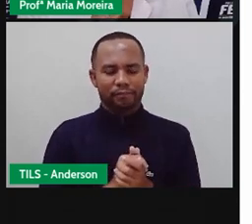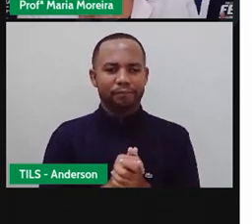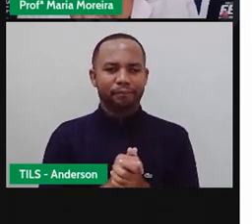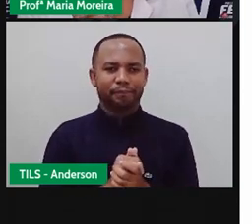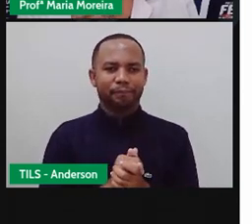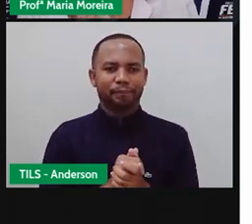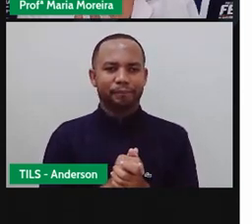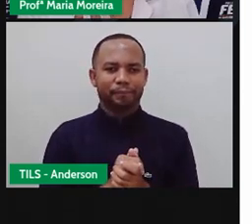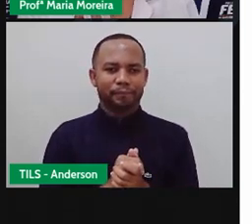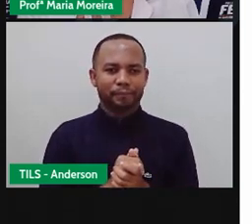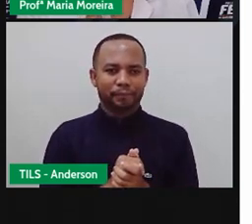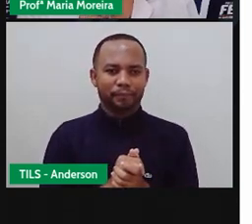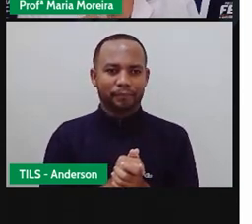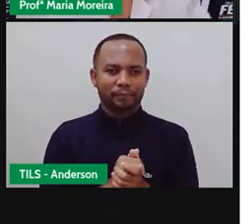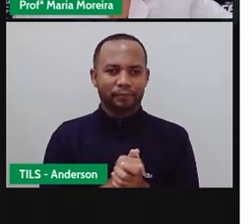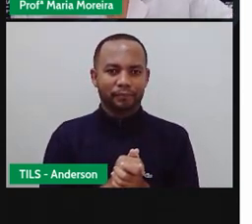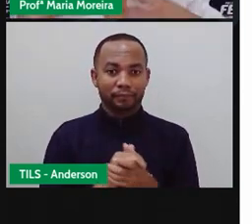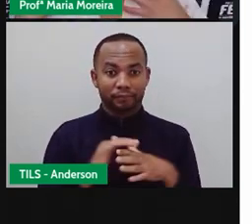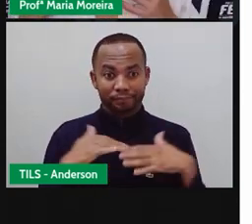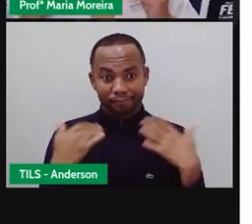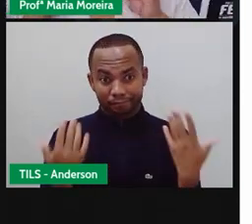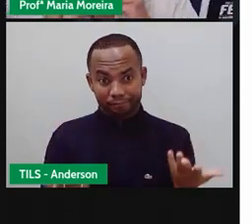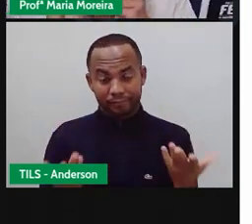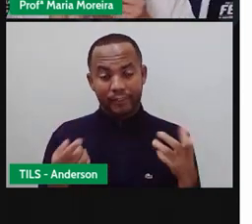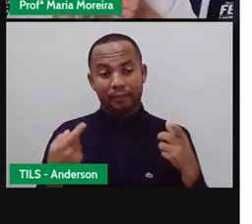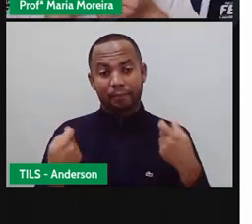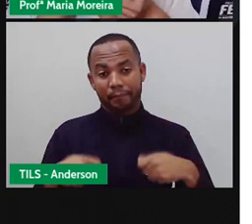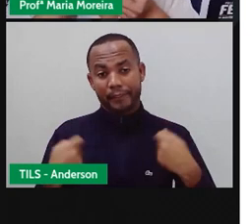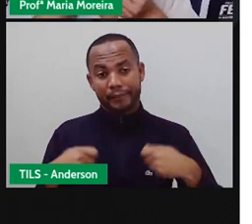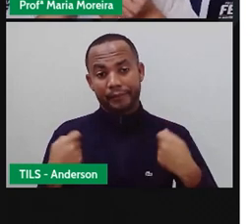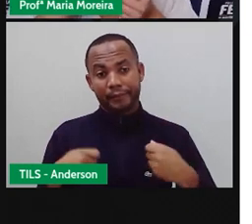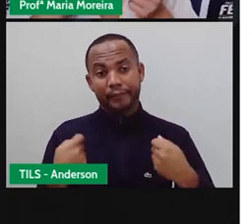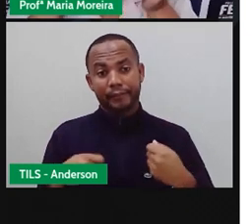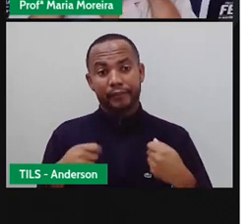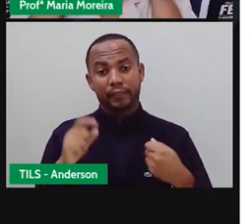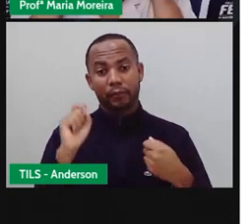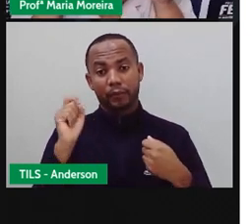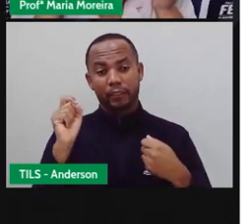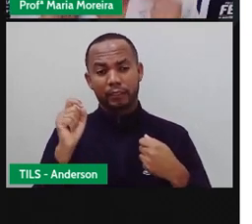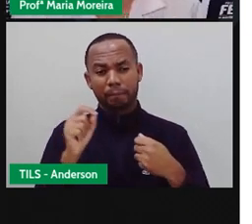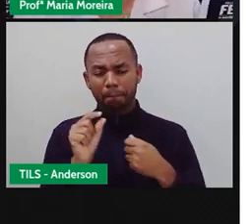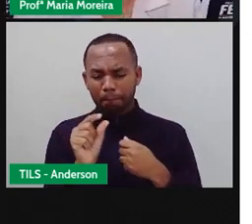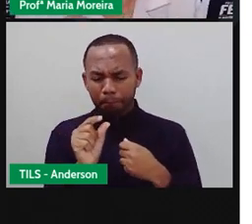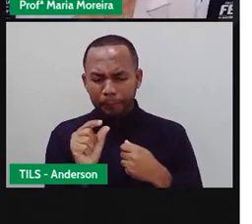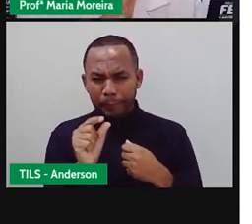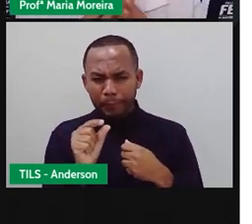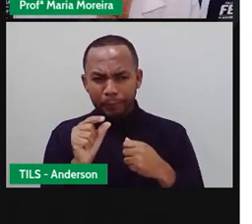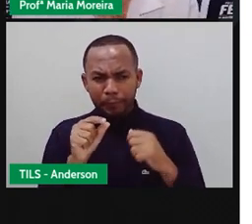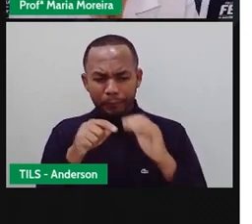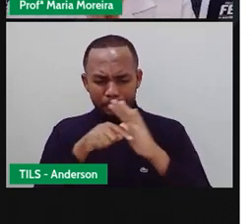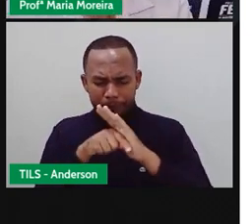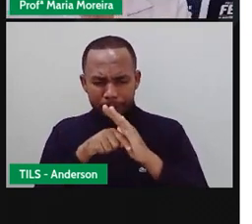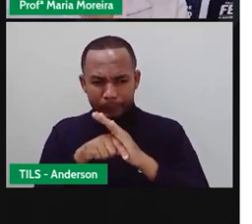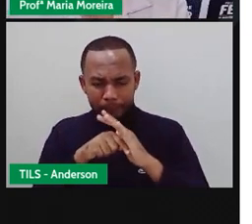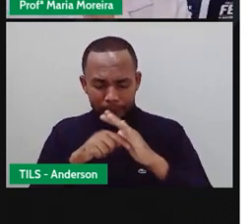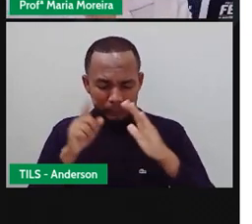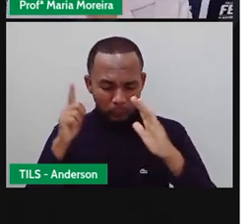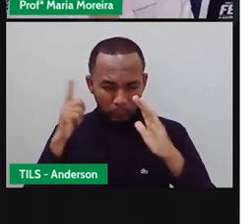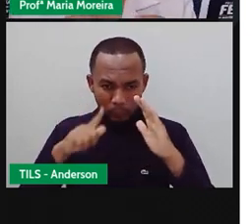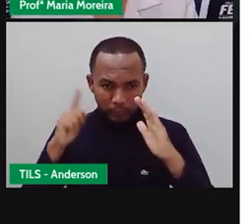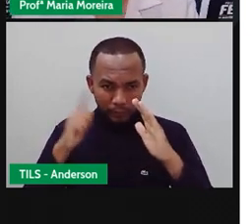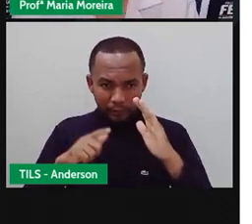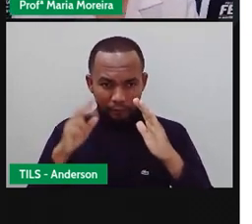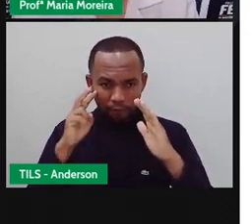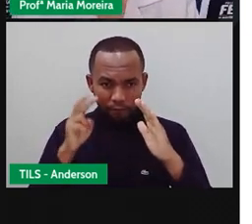Ah, microscópio E aí ele precisa, né? São minuto, tão pequenininha Que a gente não consegue